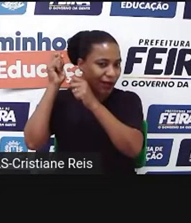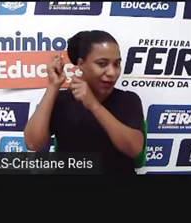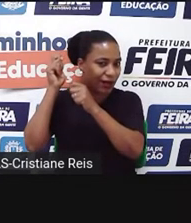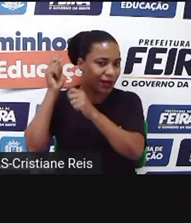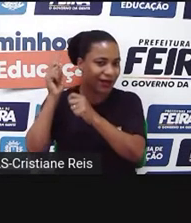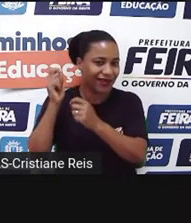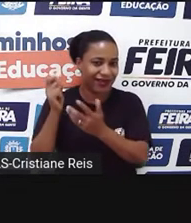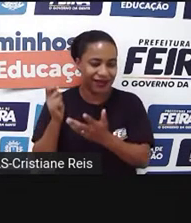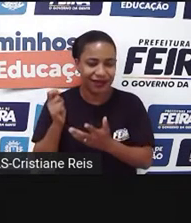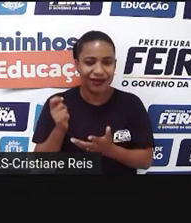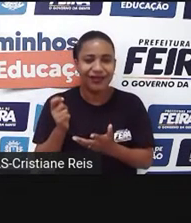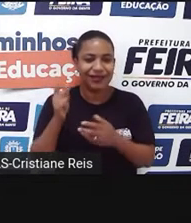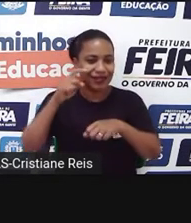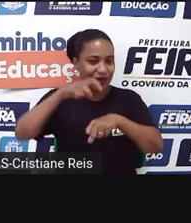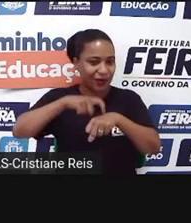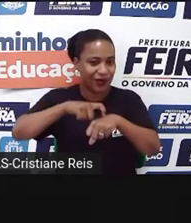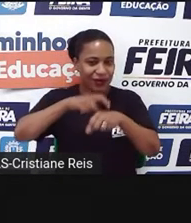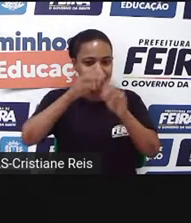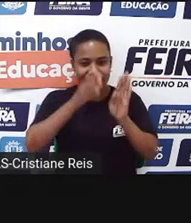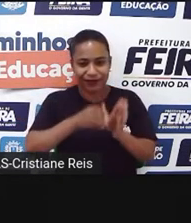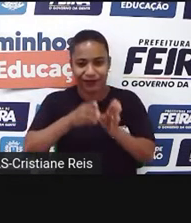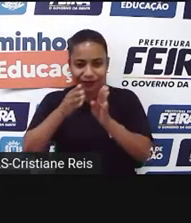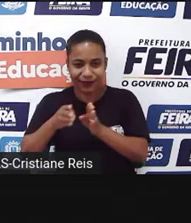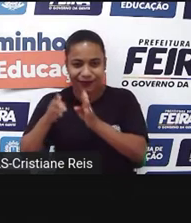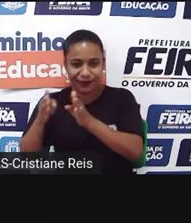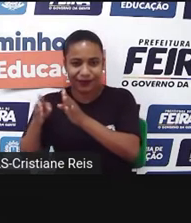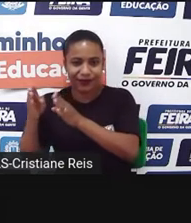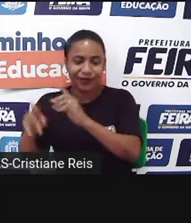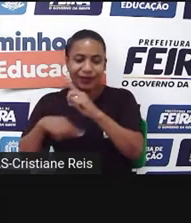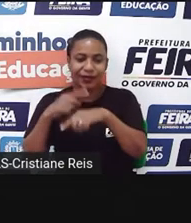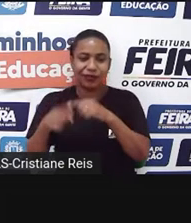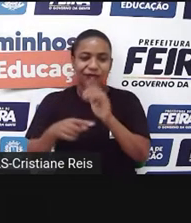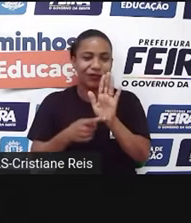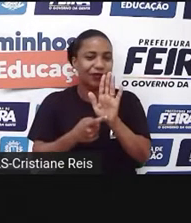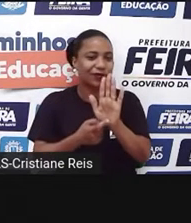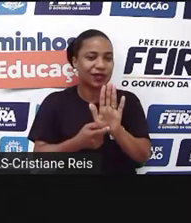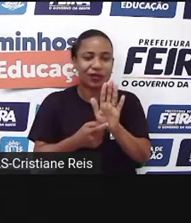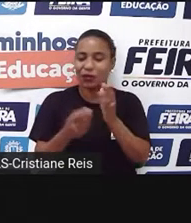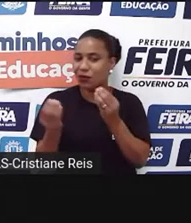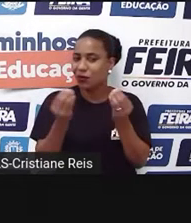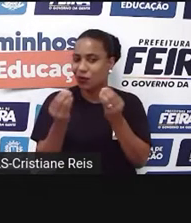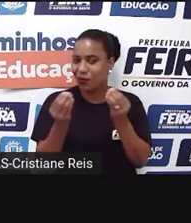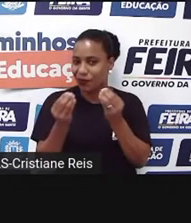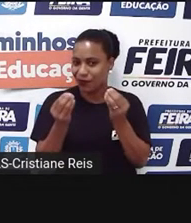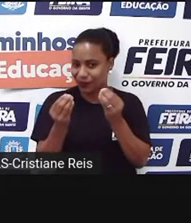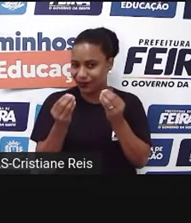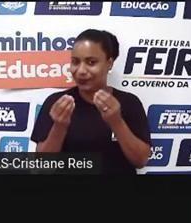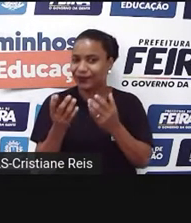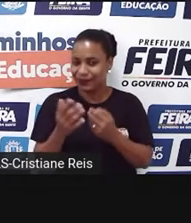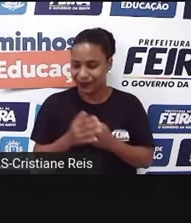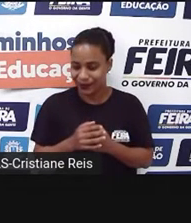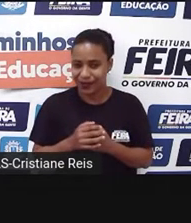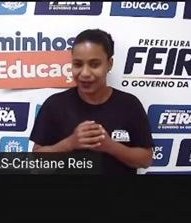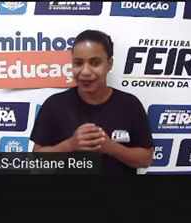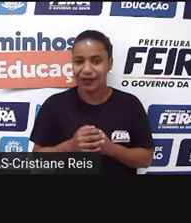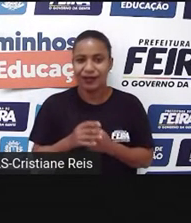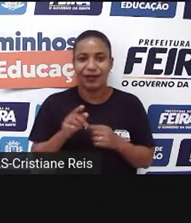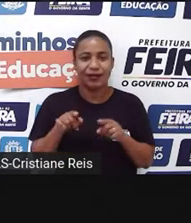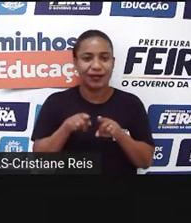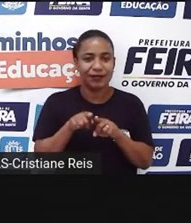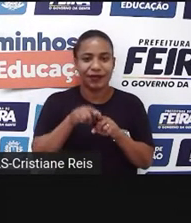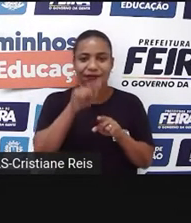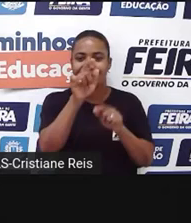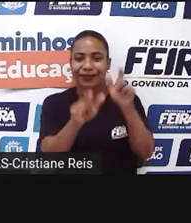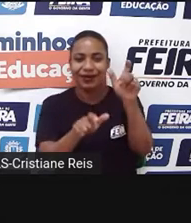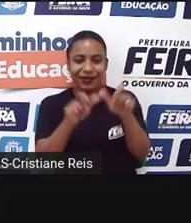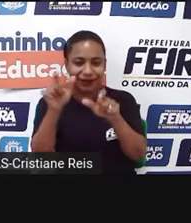fala. Então, depois eu vou mostrar para vocês na prática, no texto, o que são essas rubricas. Ok? Personagens, nós já